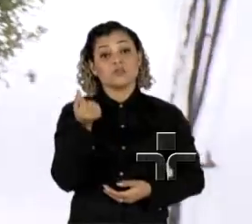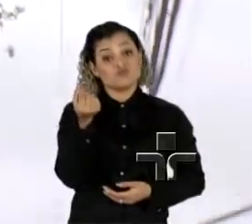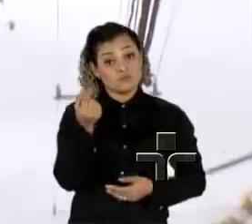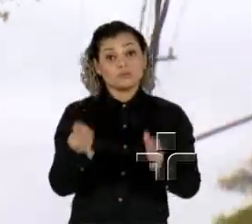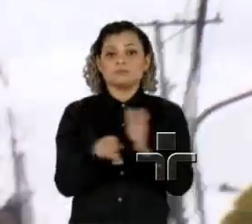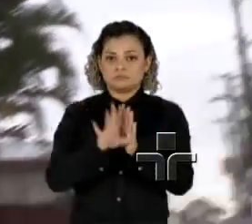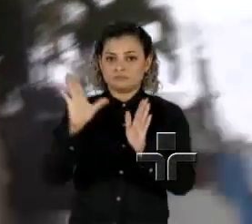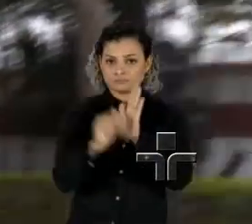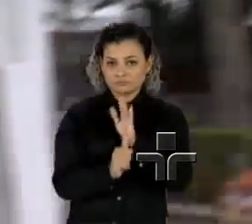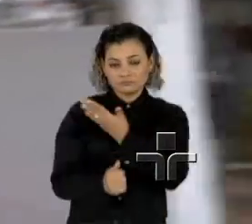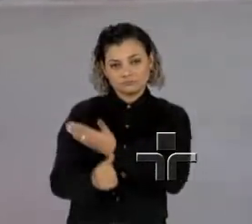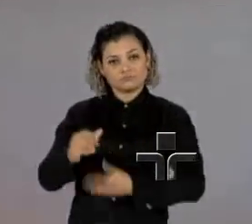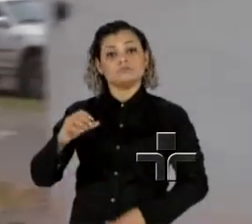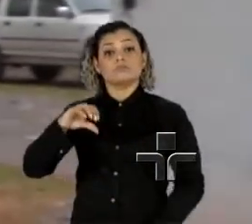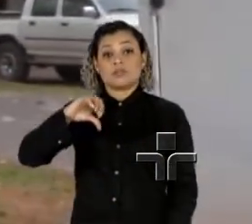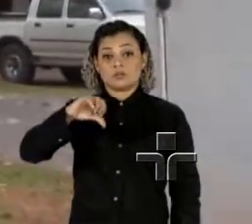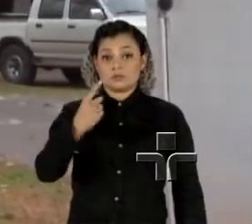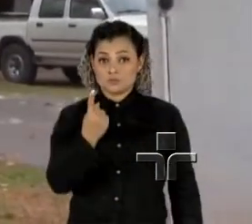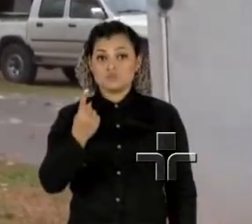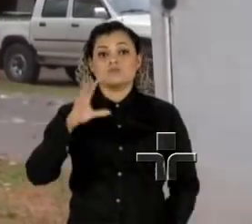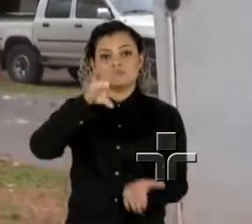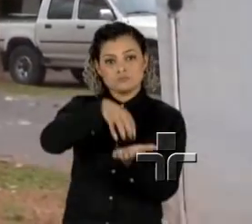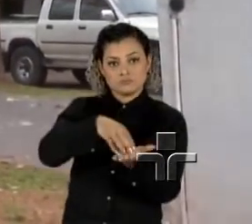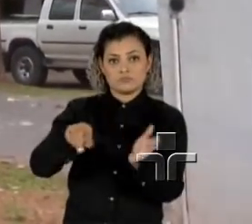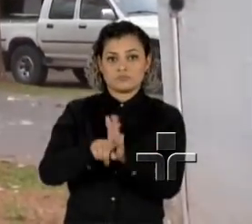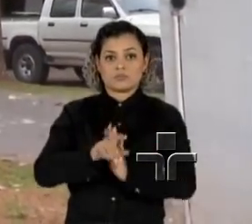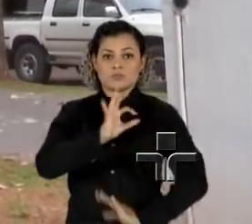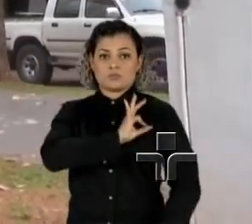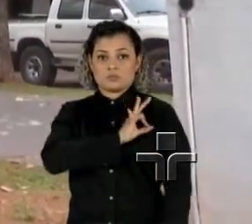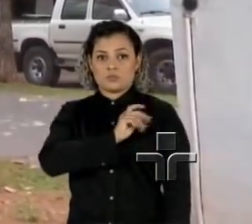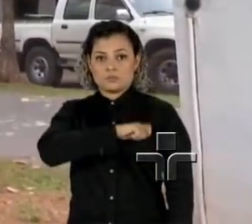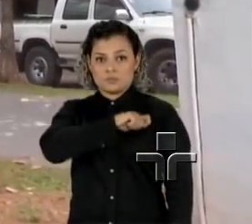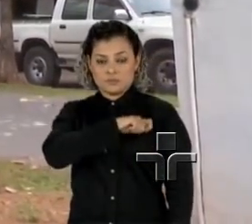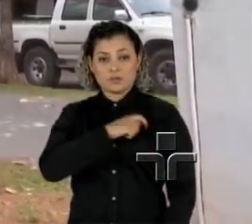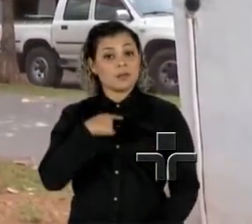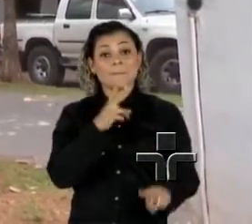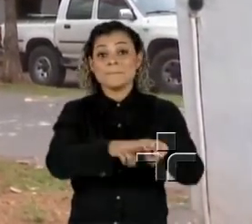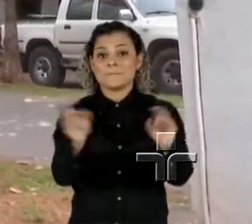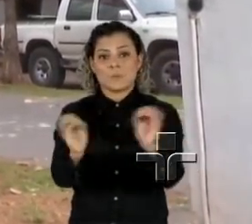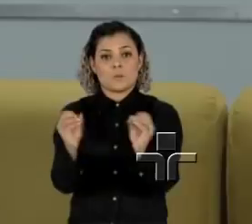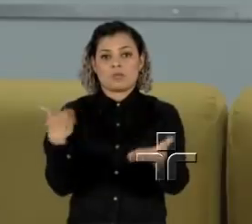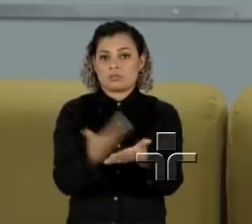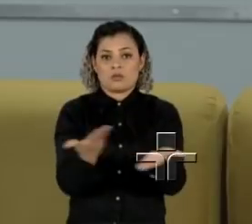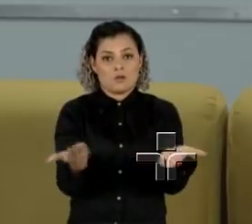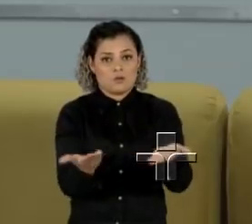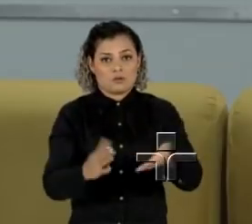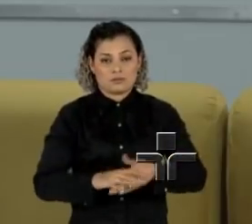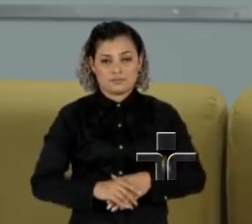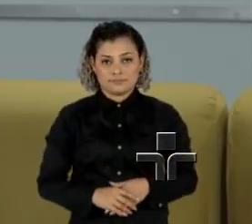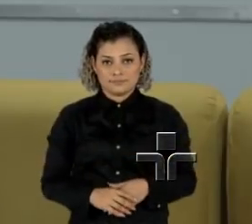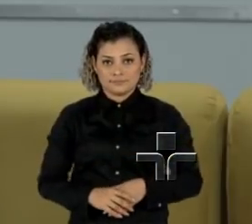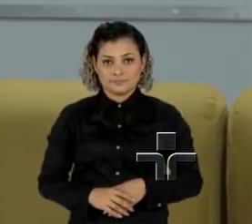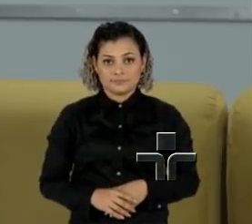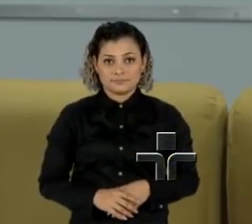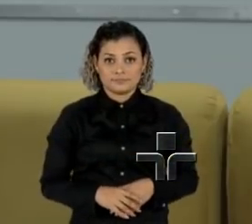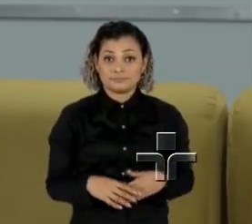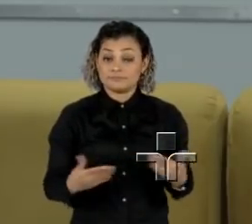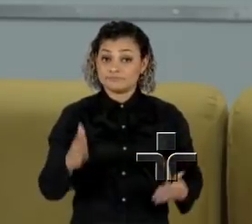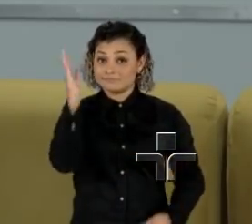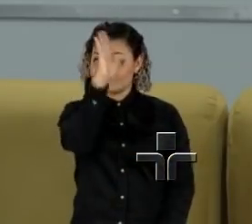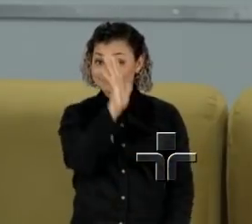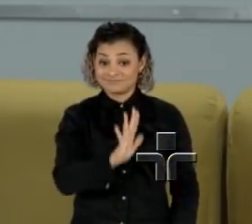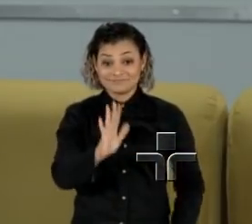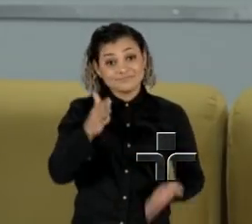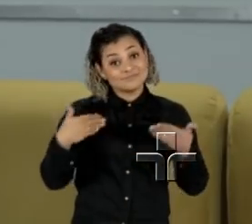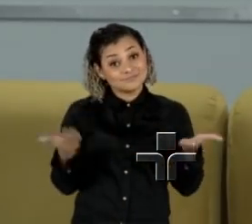no 91º Distrito Policial, na CEA GESP. Ninguém foi preso até o momento. Começa hoje em todo o Brasil